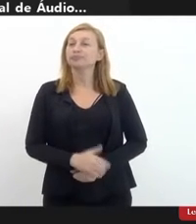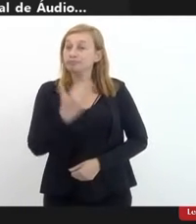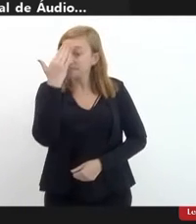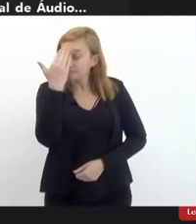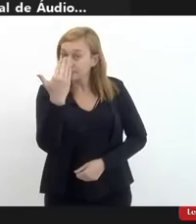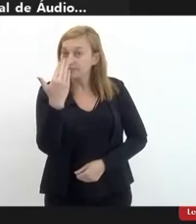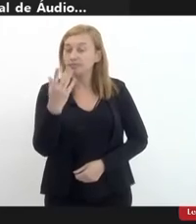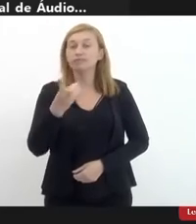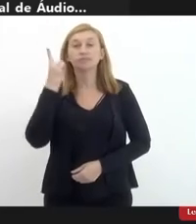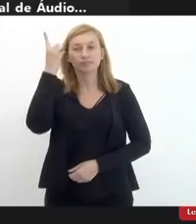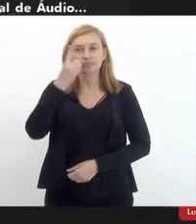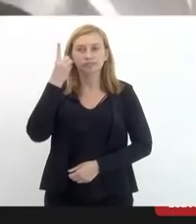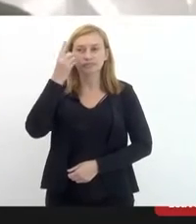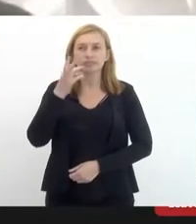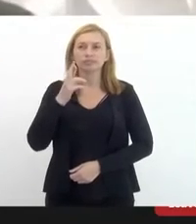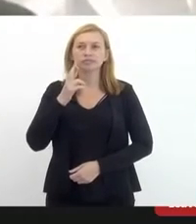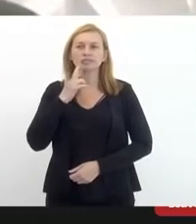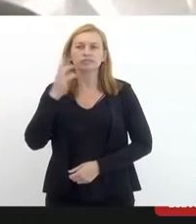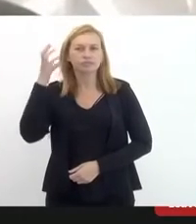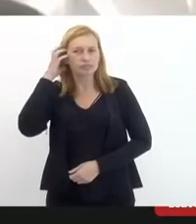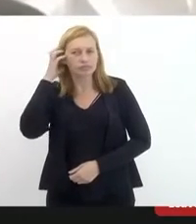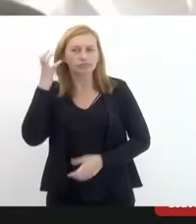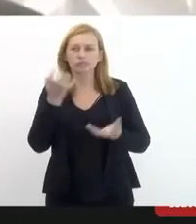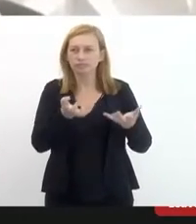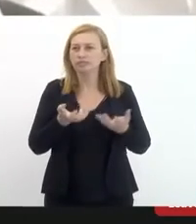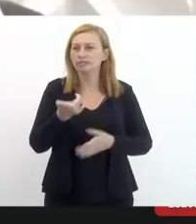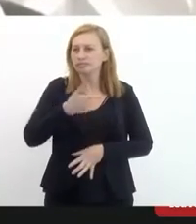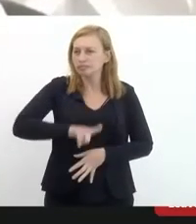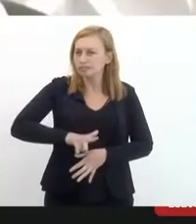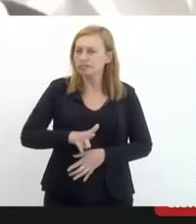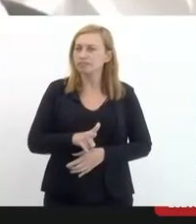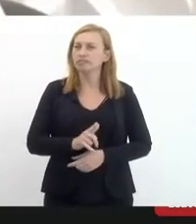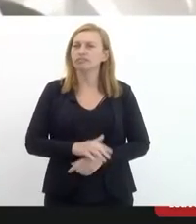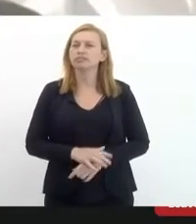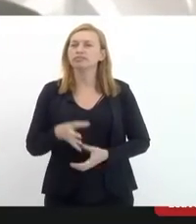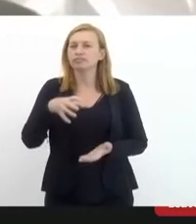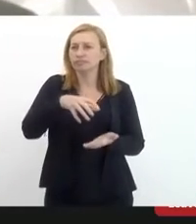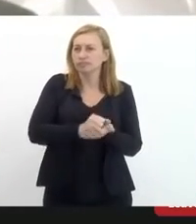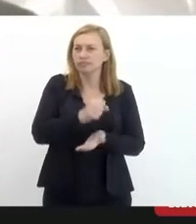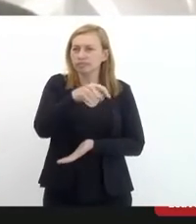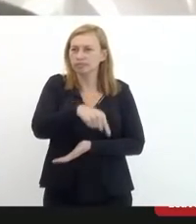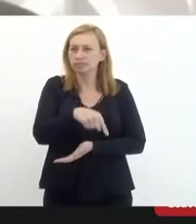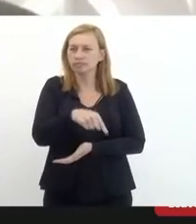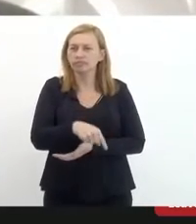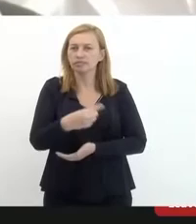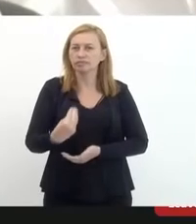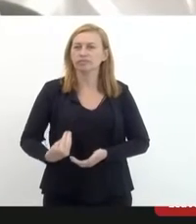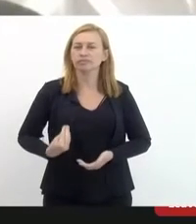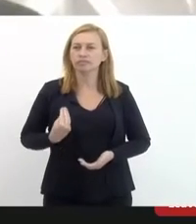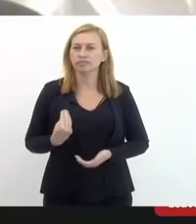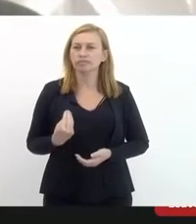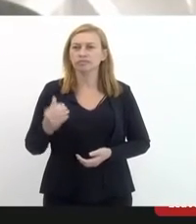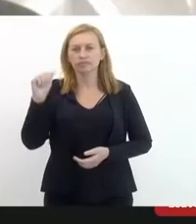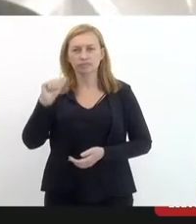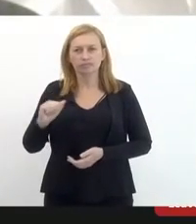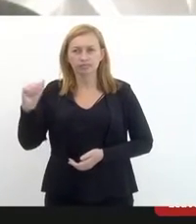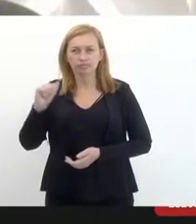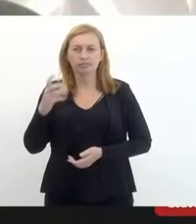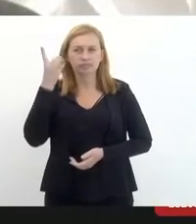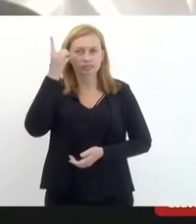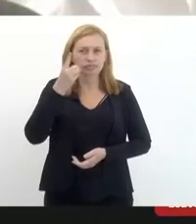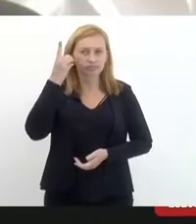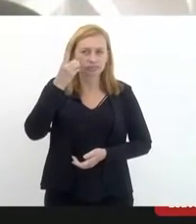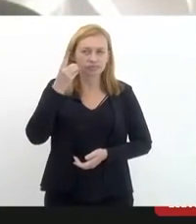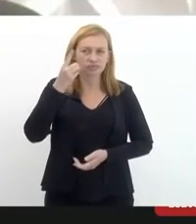Agradecendo a deputada Rosane Félix, eu quero, então, mais uma vez registrar aqui que estão presentes as assessorias do deputado